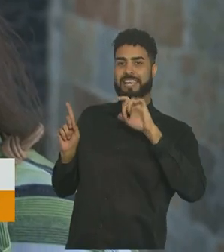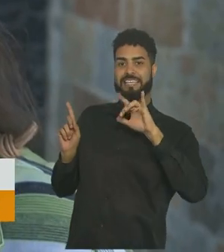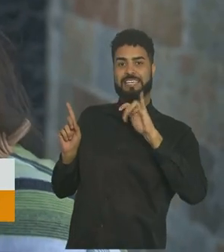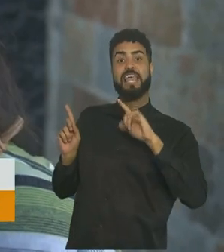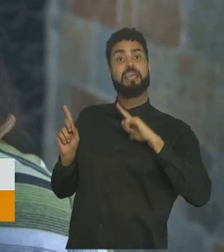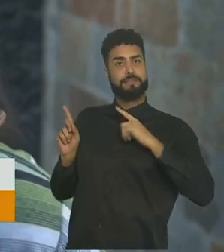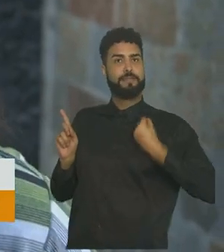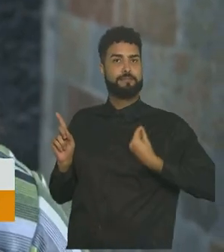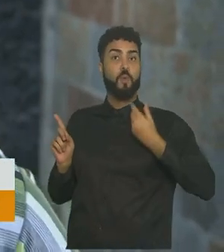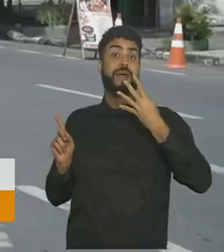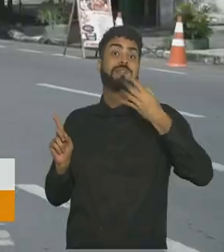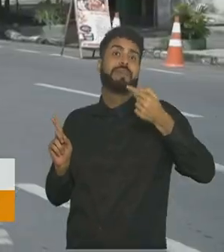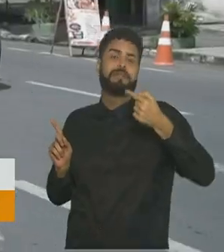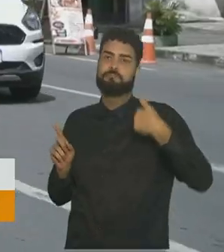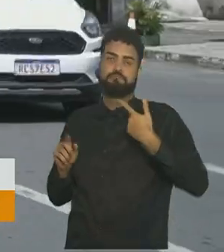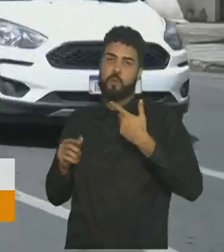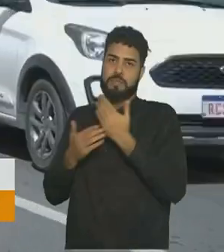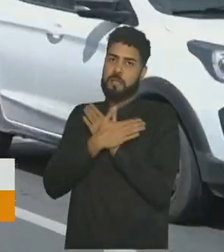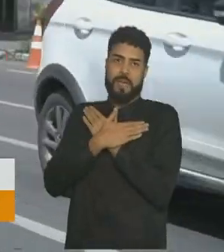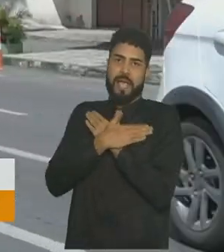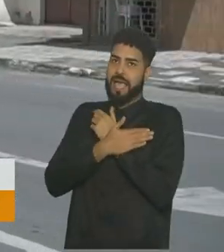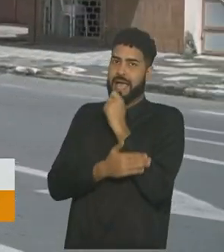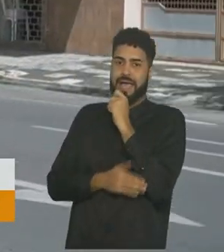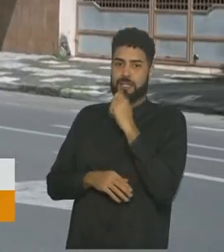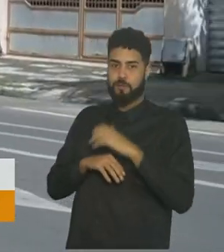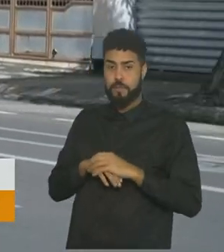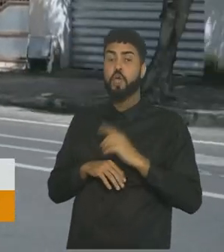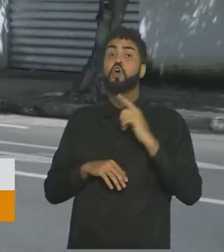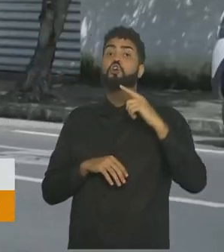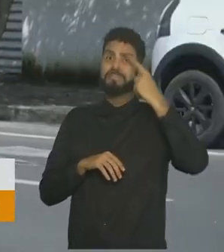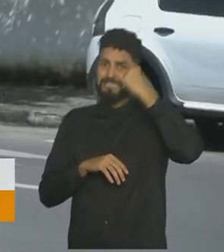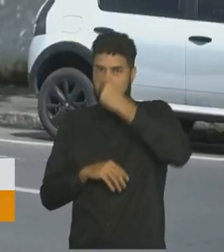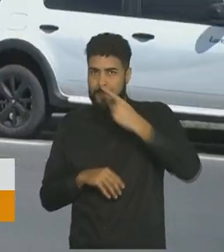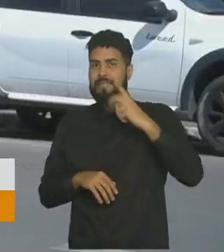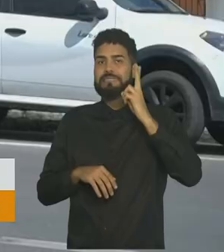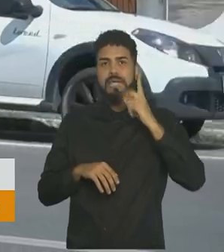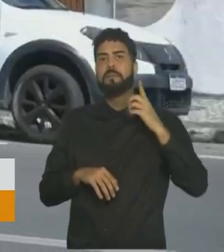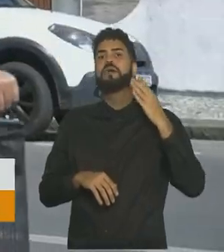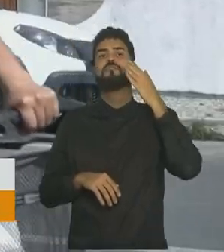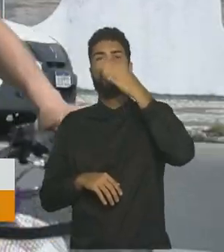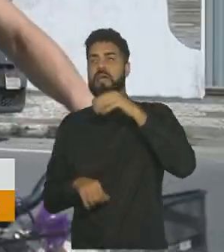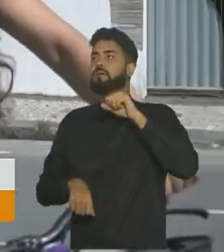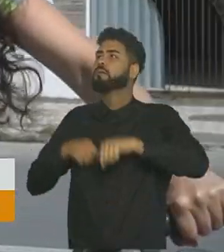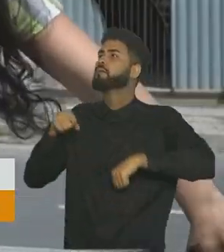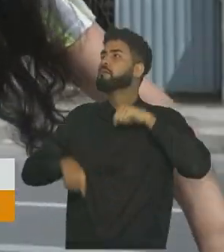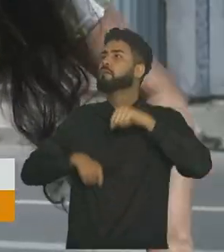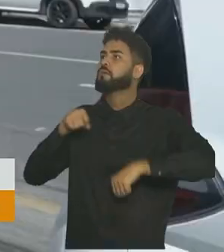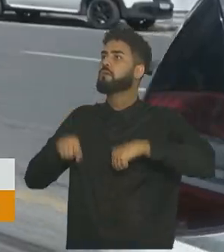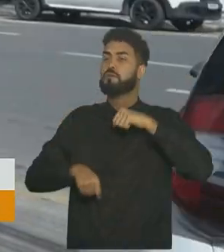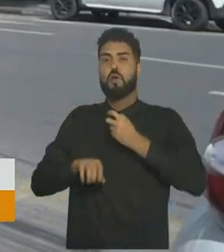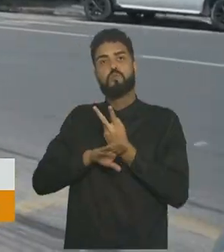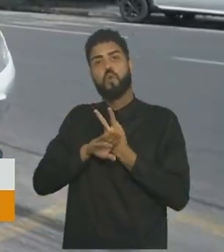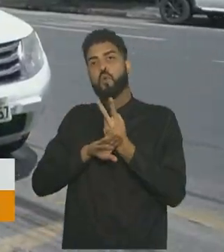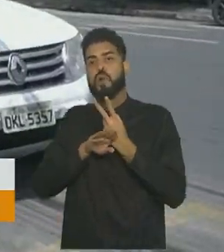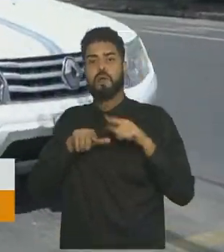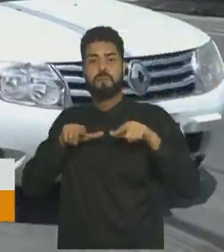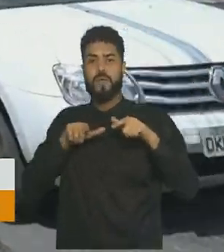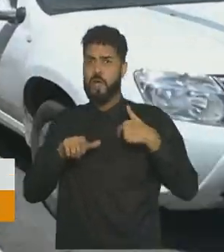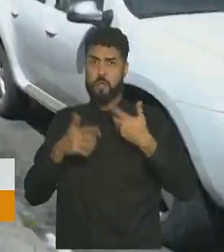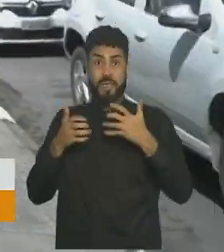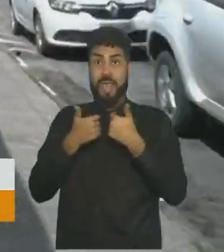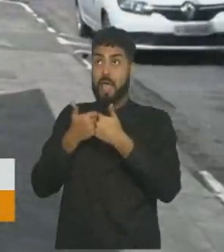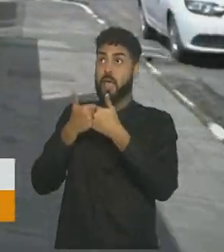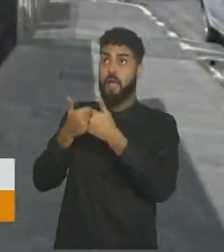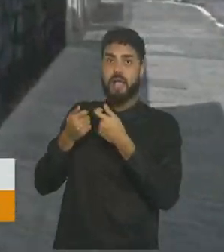está nessa estatística. Toda semana ela pega a bicicleta e sai em busca de emprego. O objetivo é economizar com